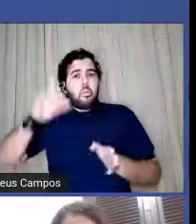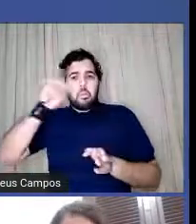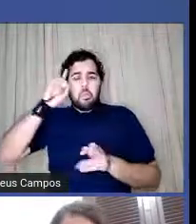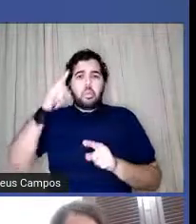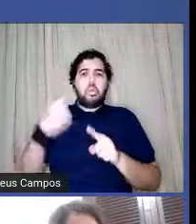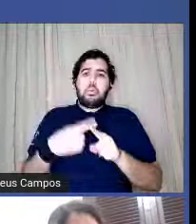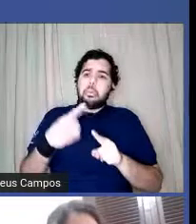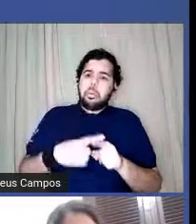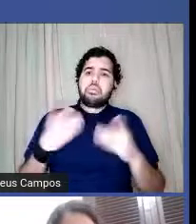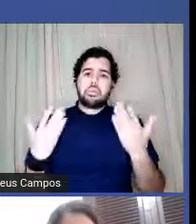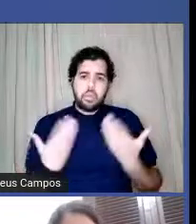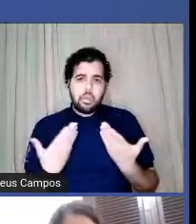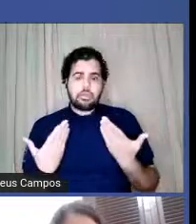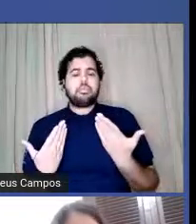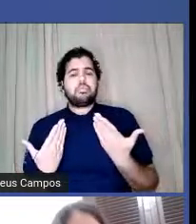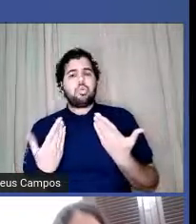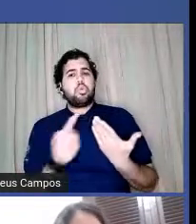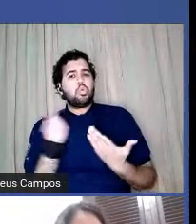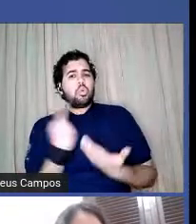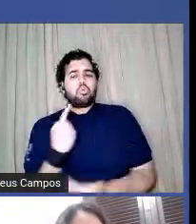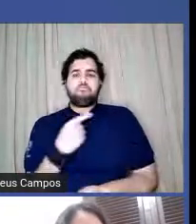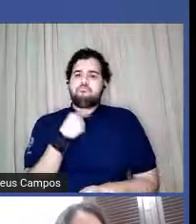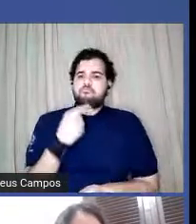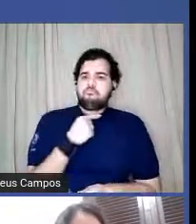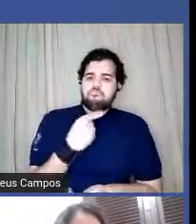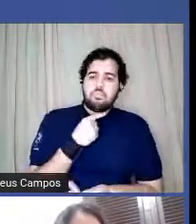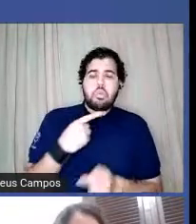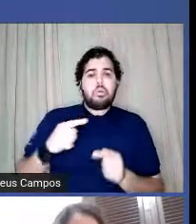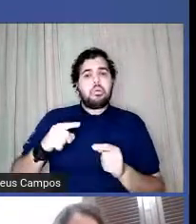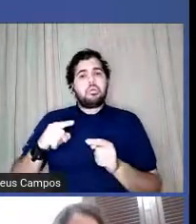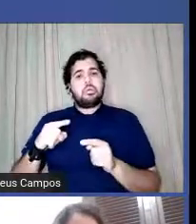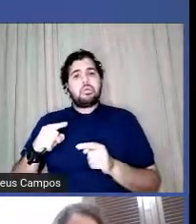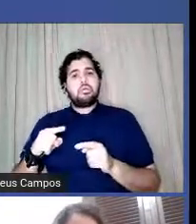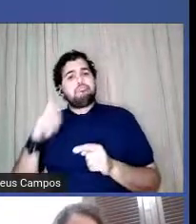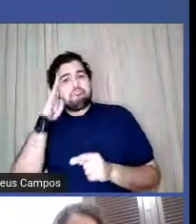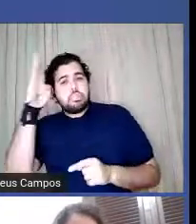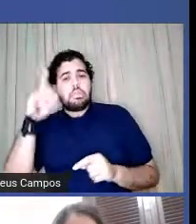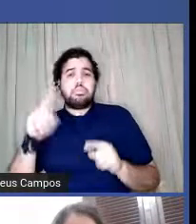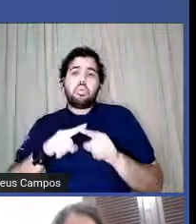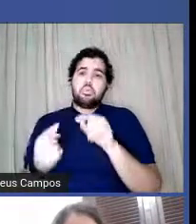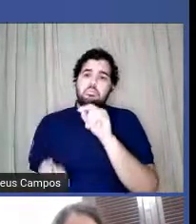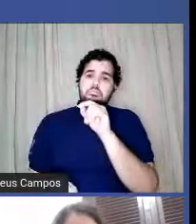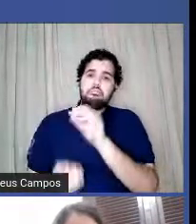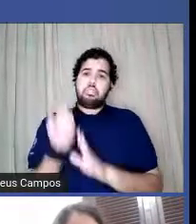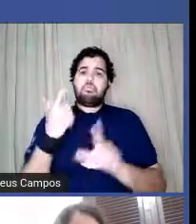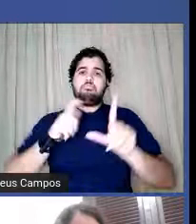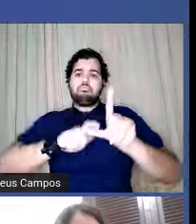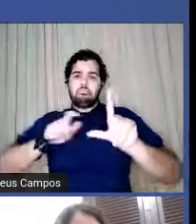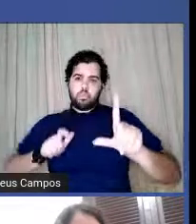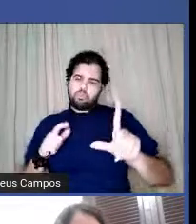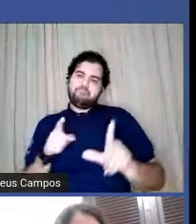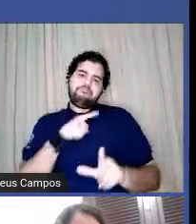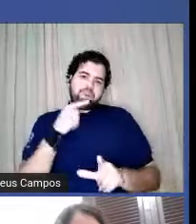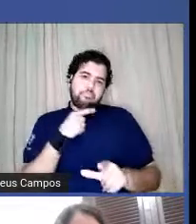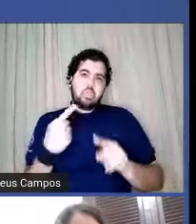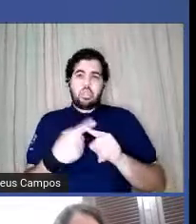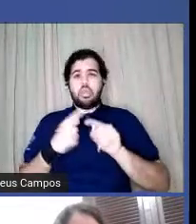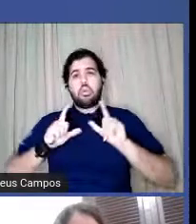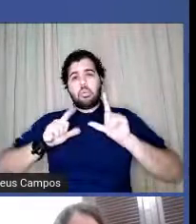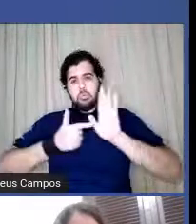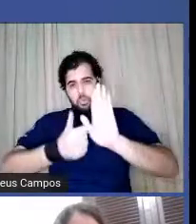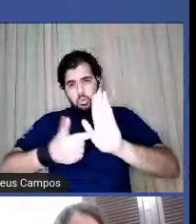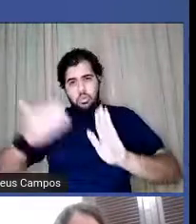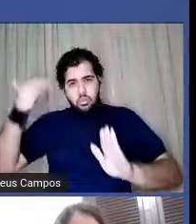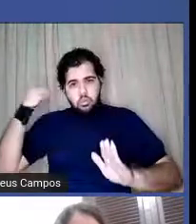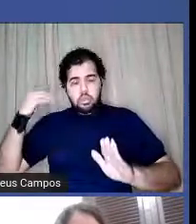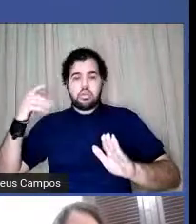infelizmente, a gente não consegue, principalmente com produção independente, né? E eu ia só colocar naquela hora que a